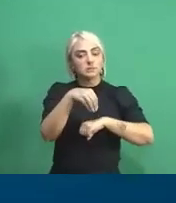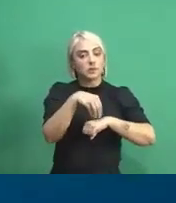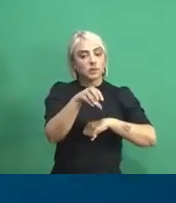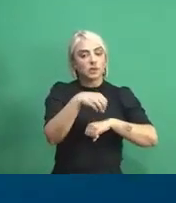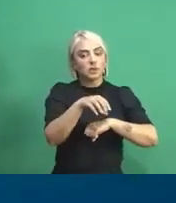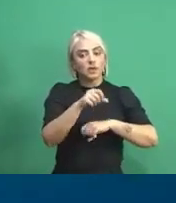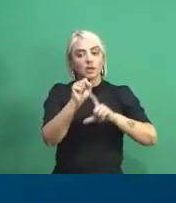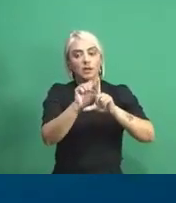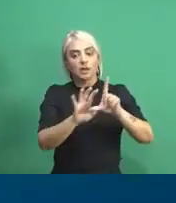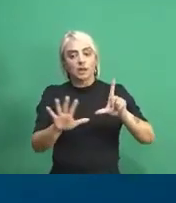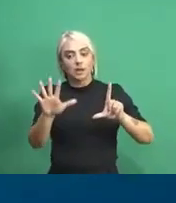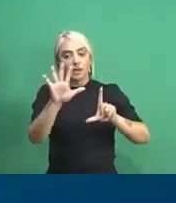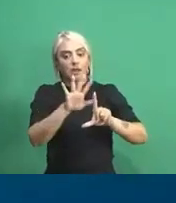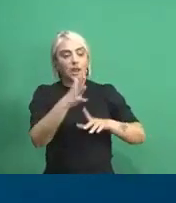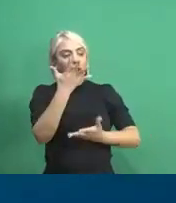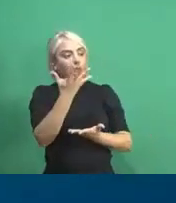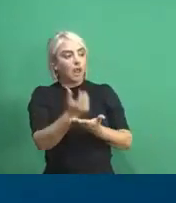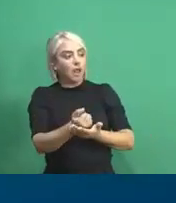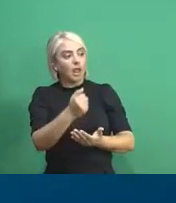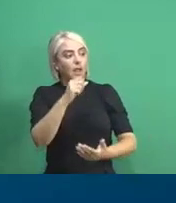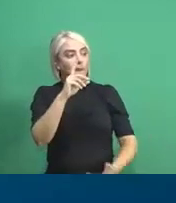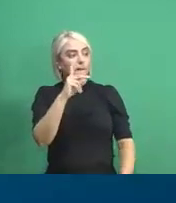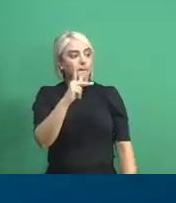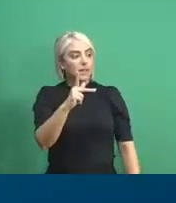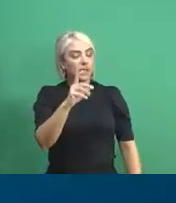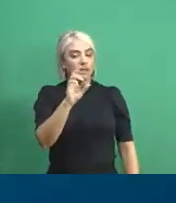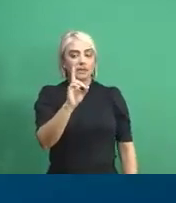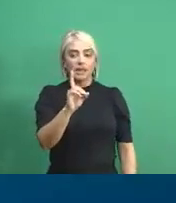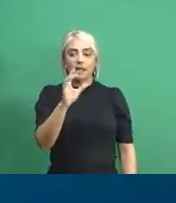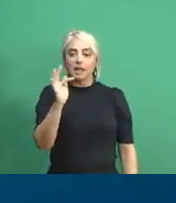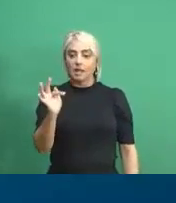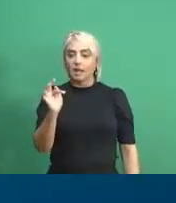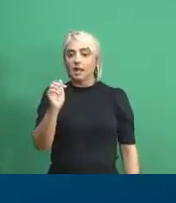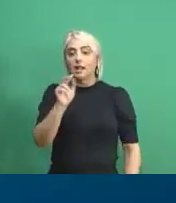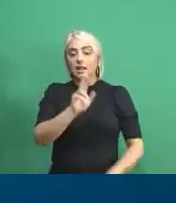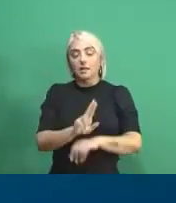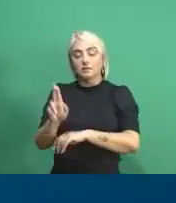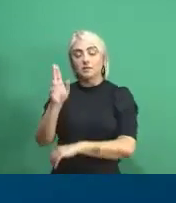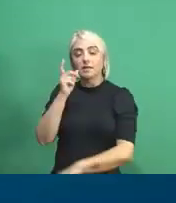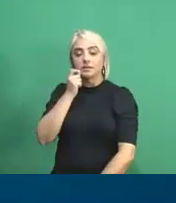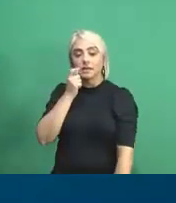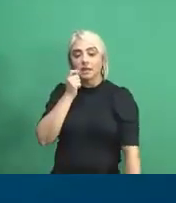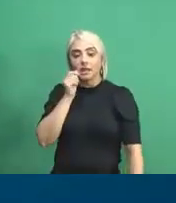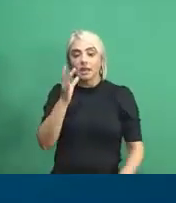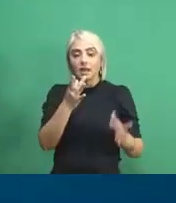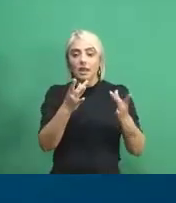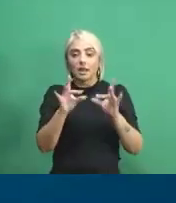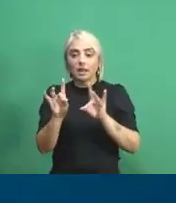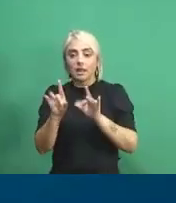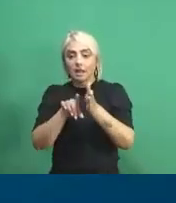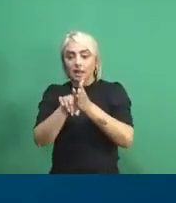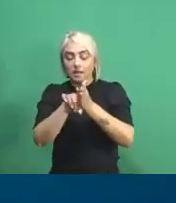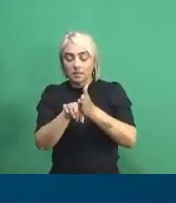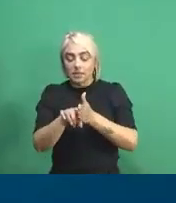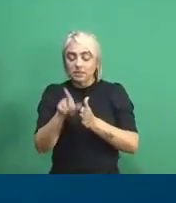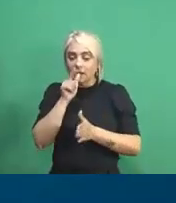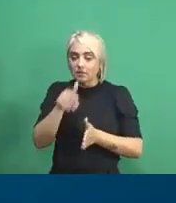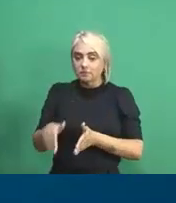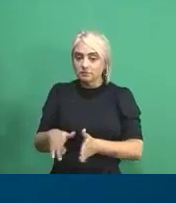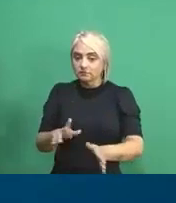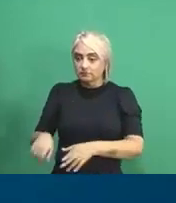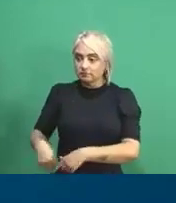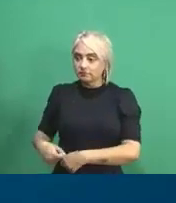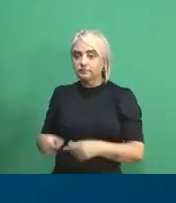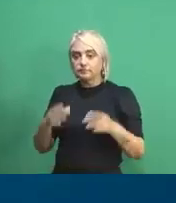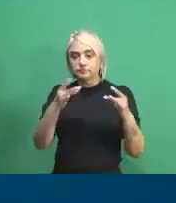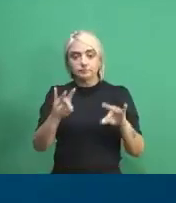na plataforma também PDF para quem quiser baixar na Universidade Federal de Alagoas, no link da Expedição de São Francisco. Depois eu posso